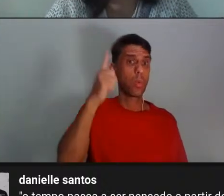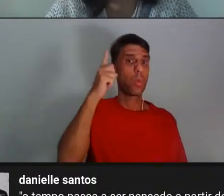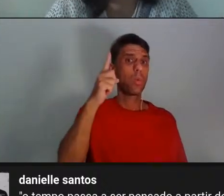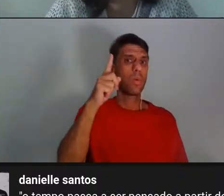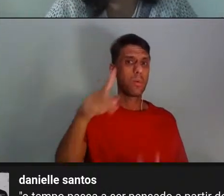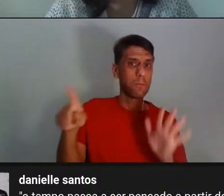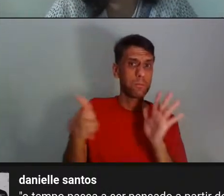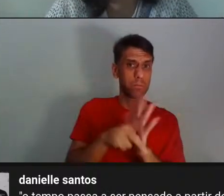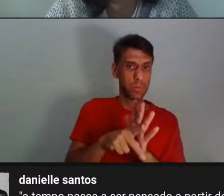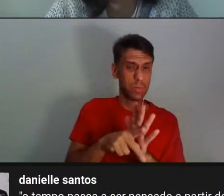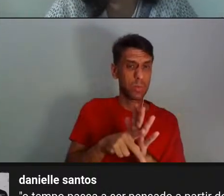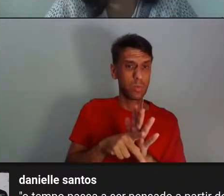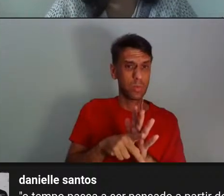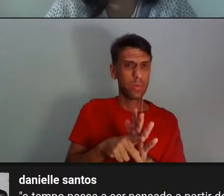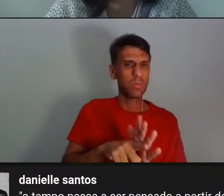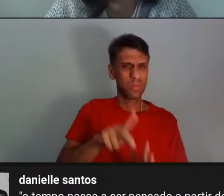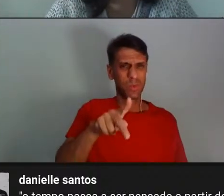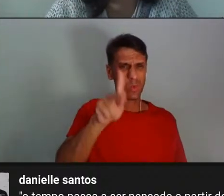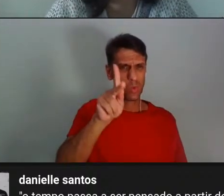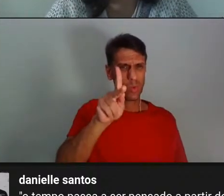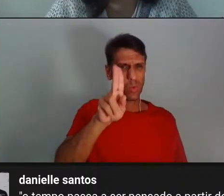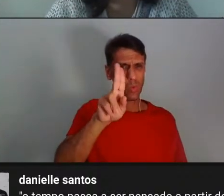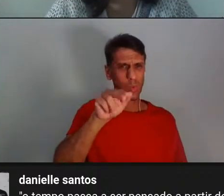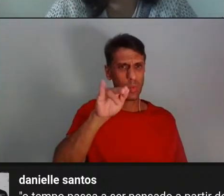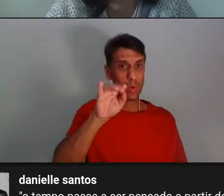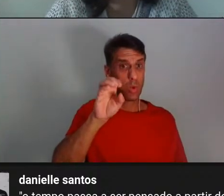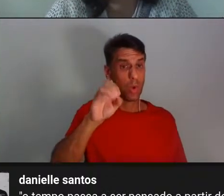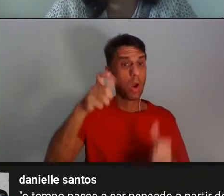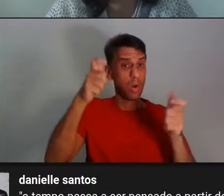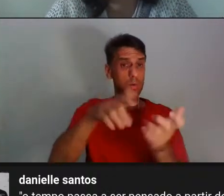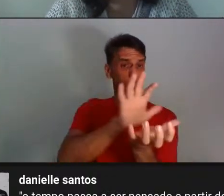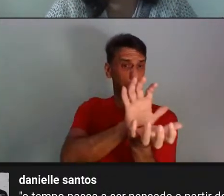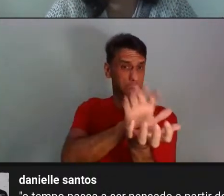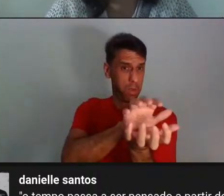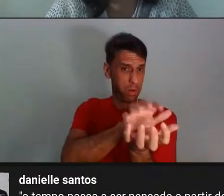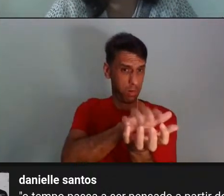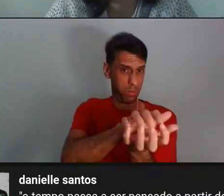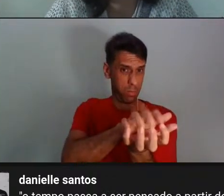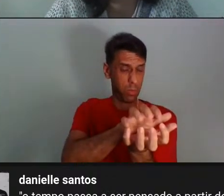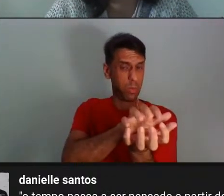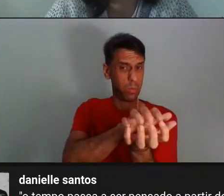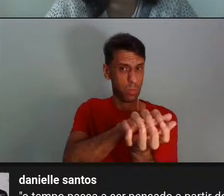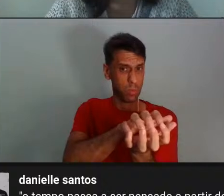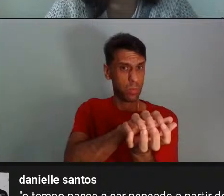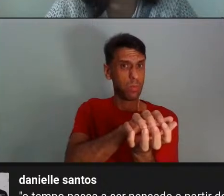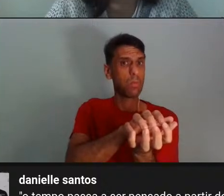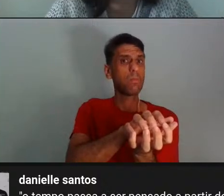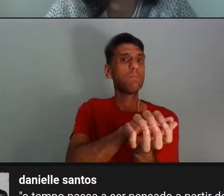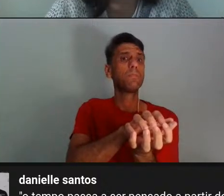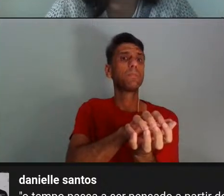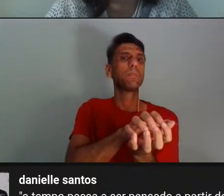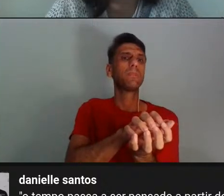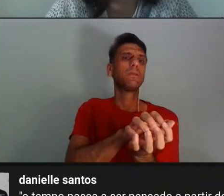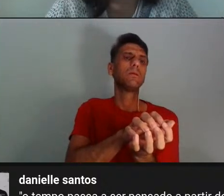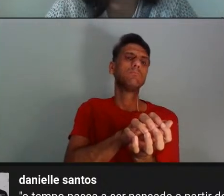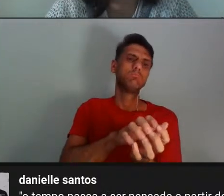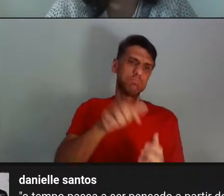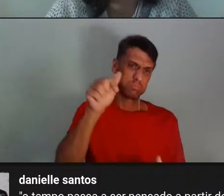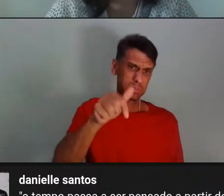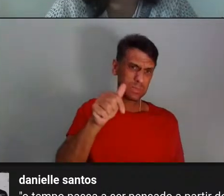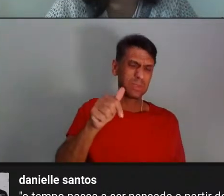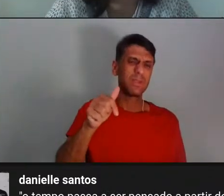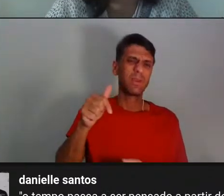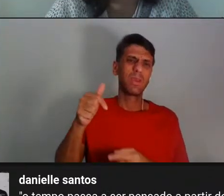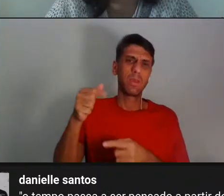no Pernambuco. Aqui nós... a nossa ancestralidade ela se